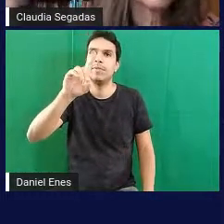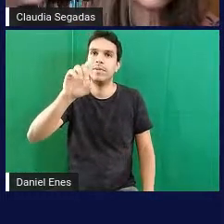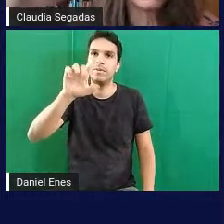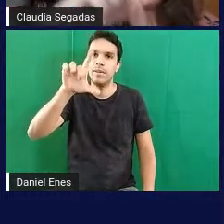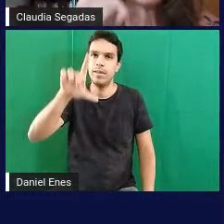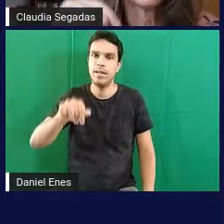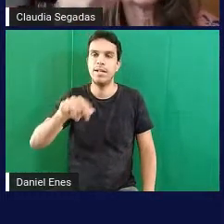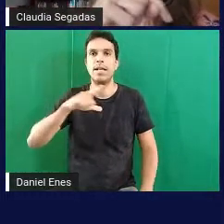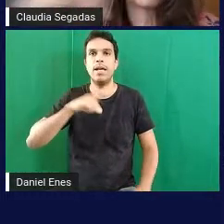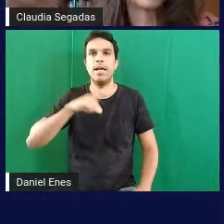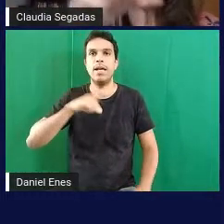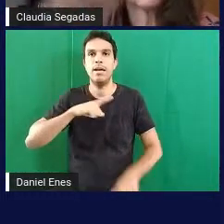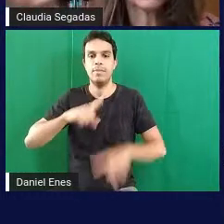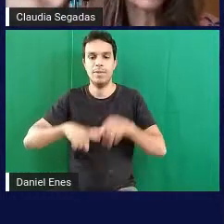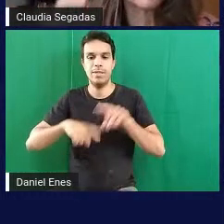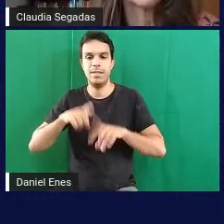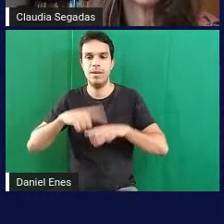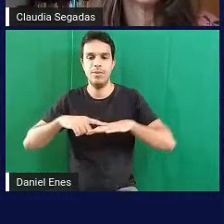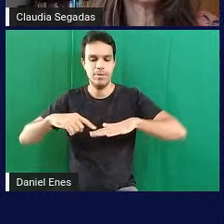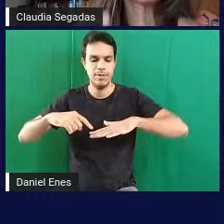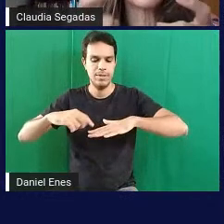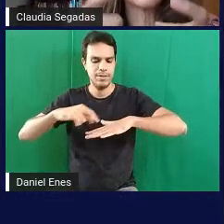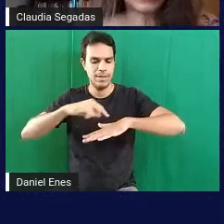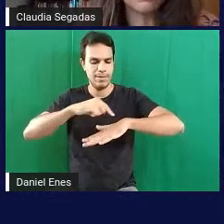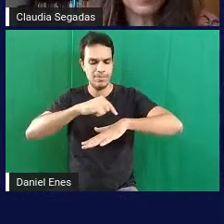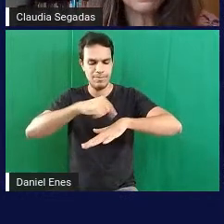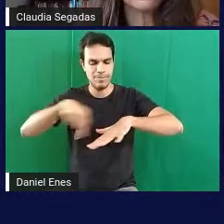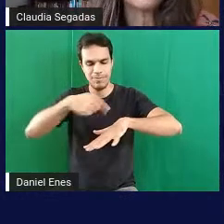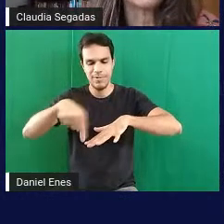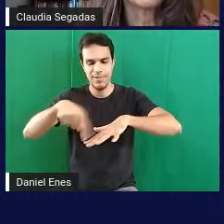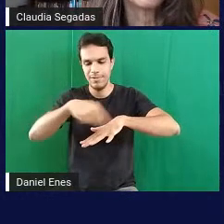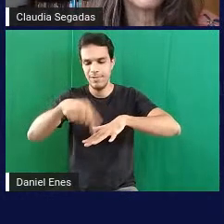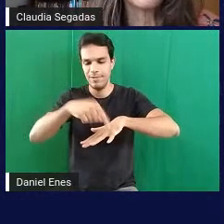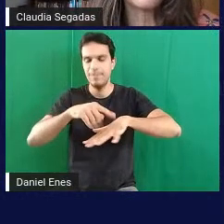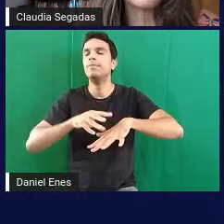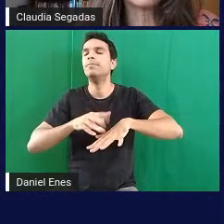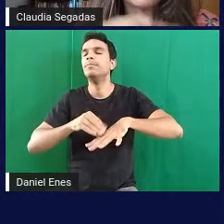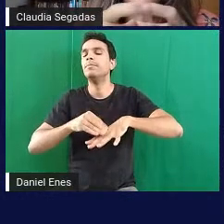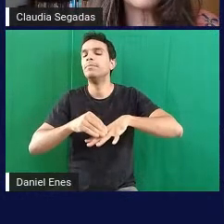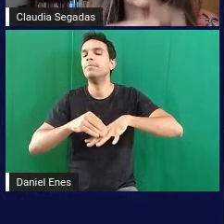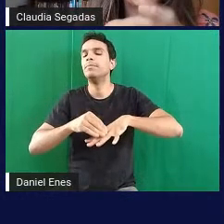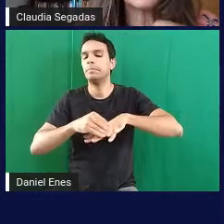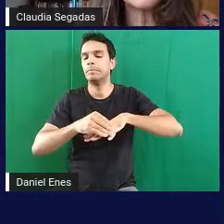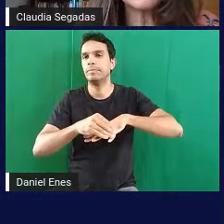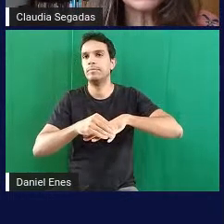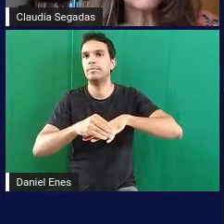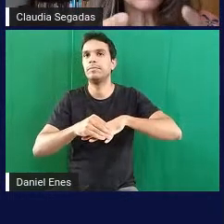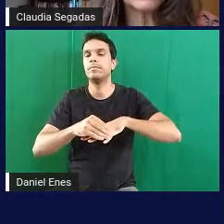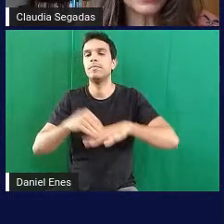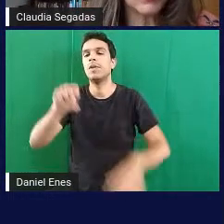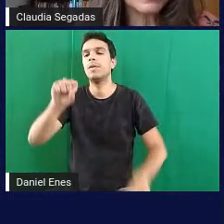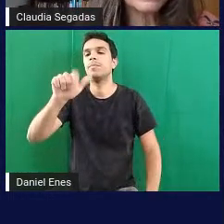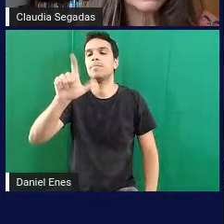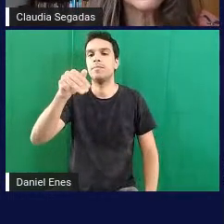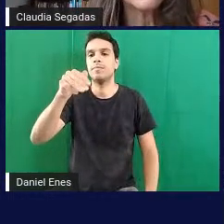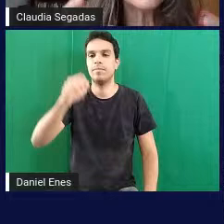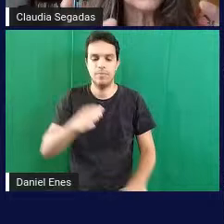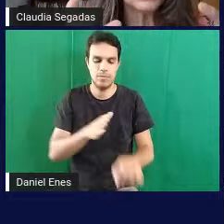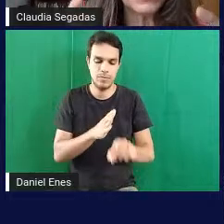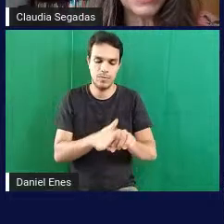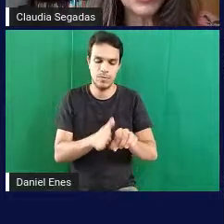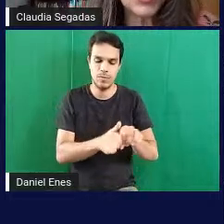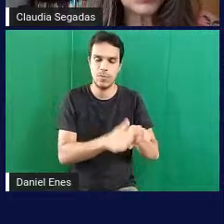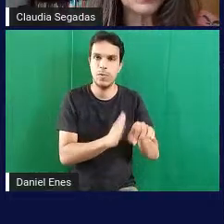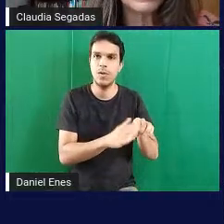assim tá umas ranhuras o salame é a rodelinha corde rosa